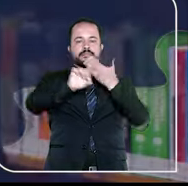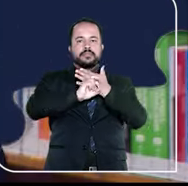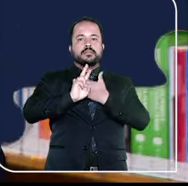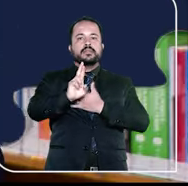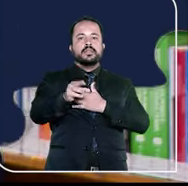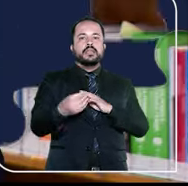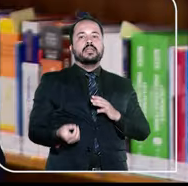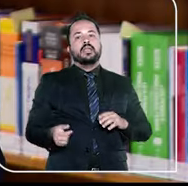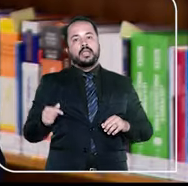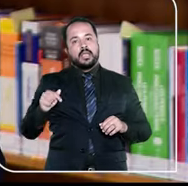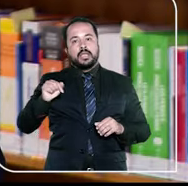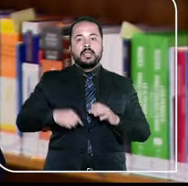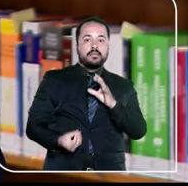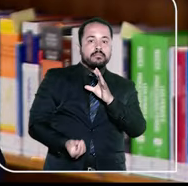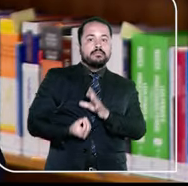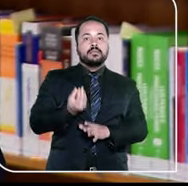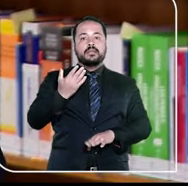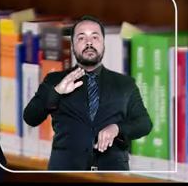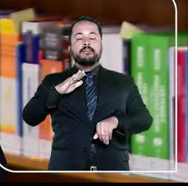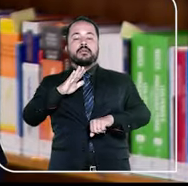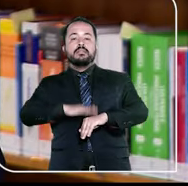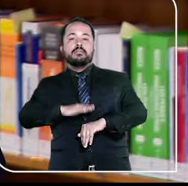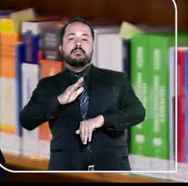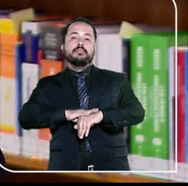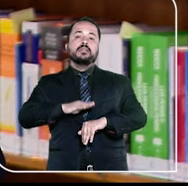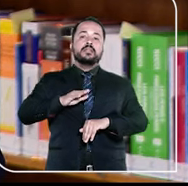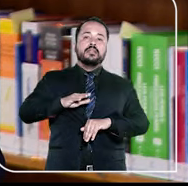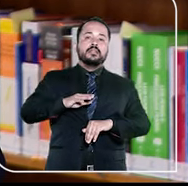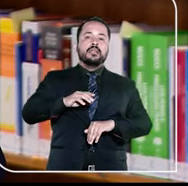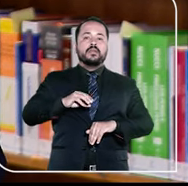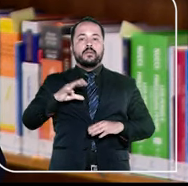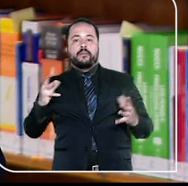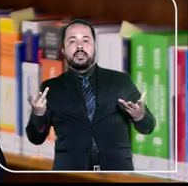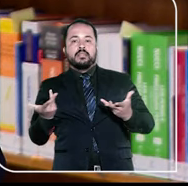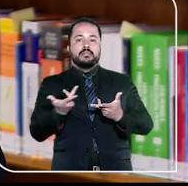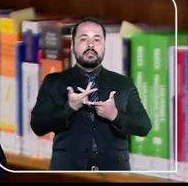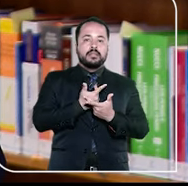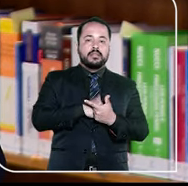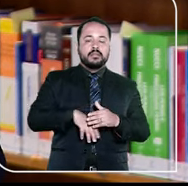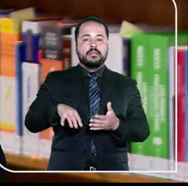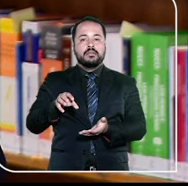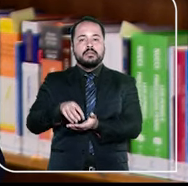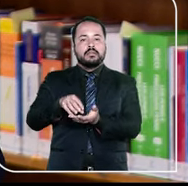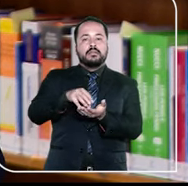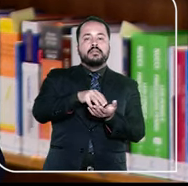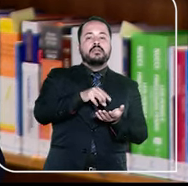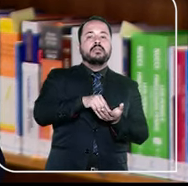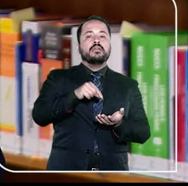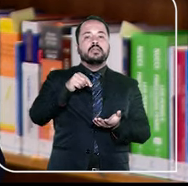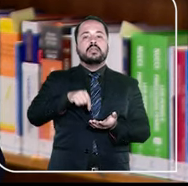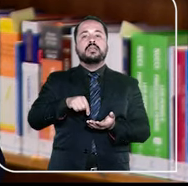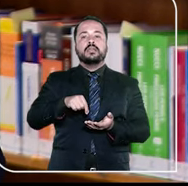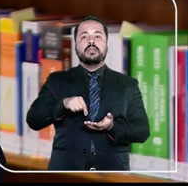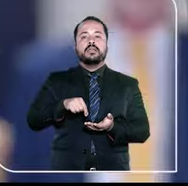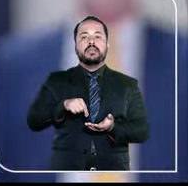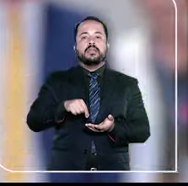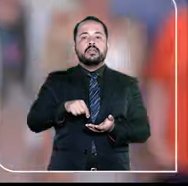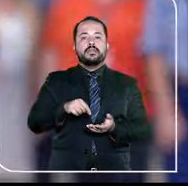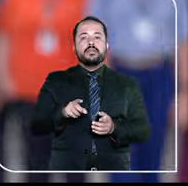Com essa criação de uma autonomia, com essa qualidade de ser uma unidade autônoma,